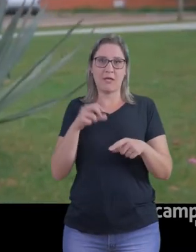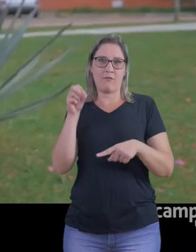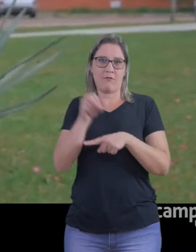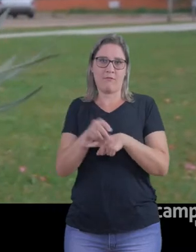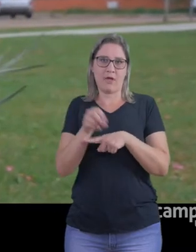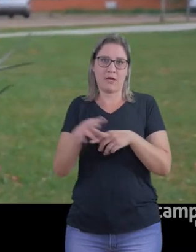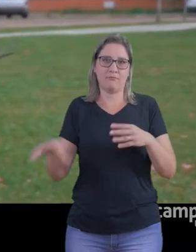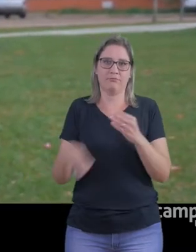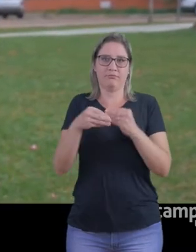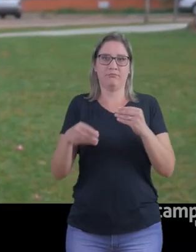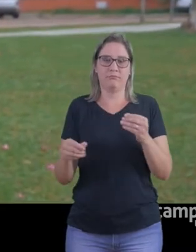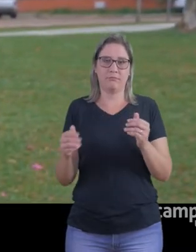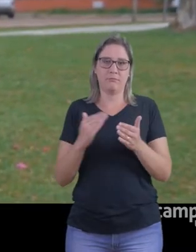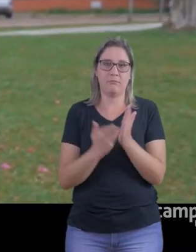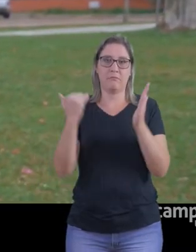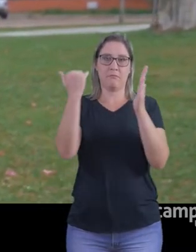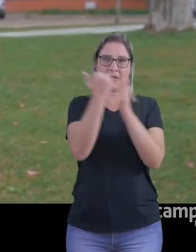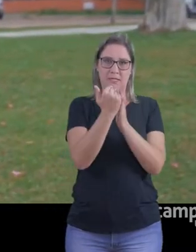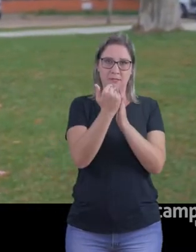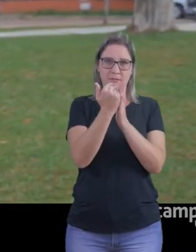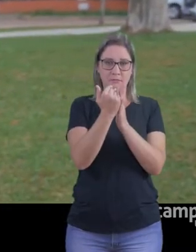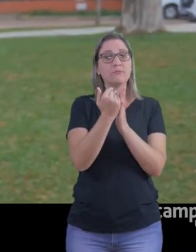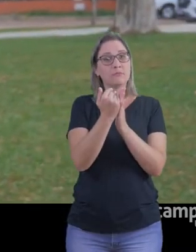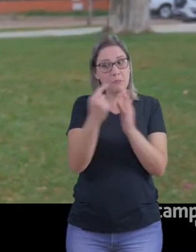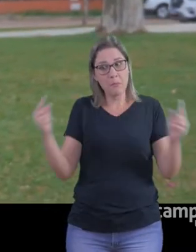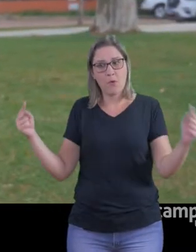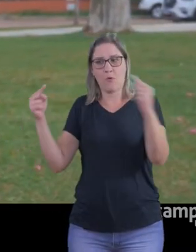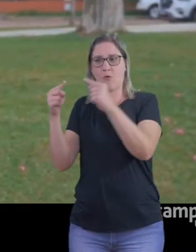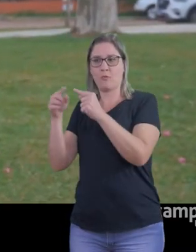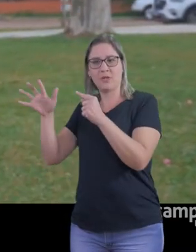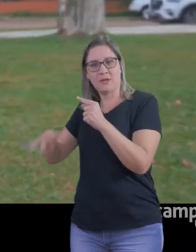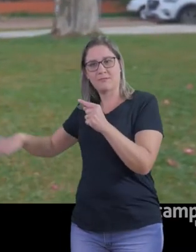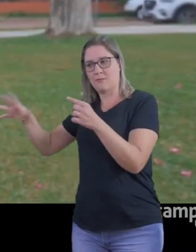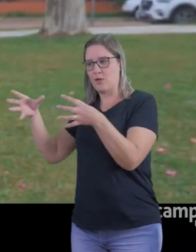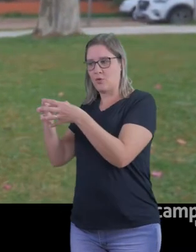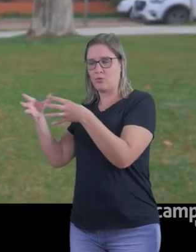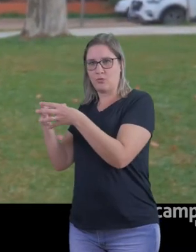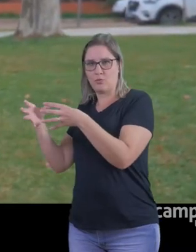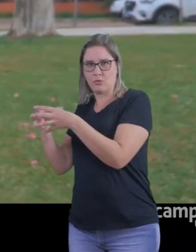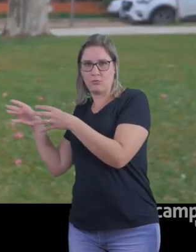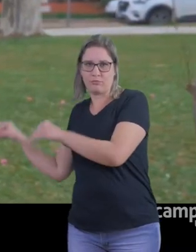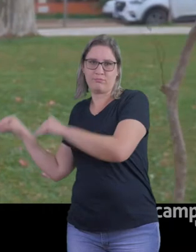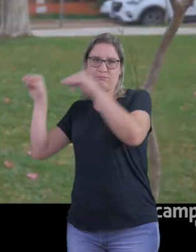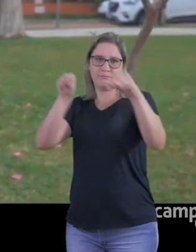ou seja, ela cria vagas específicas para a população migrante e refugiada.